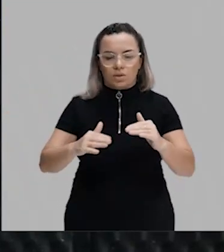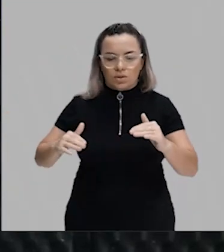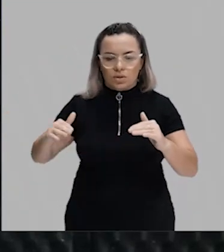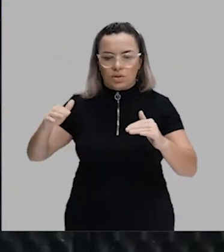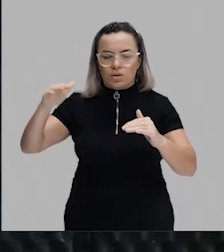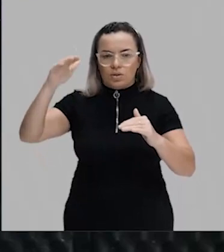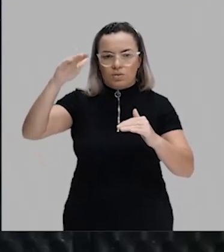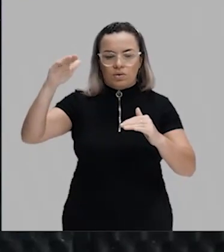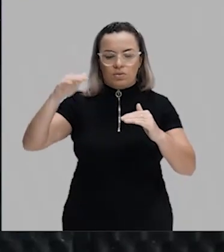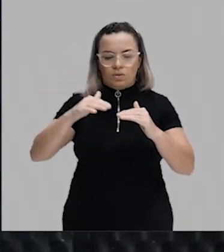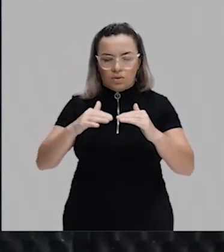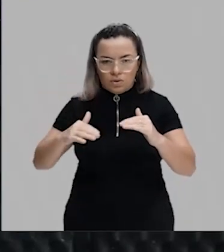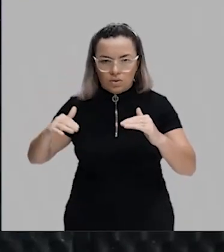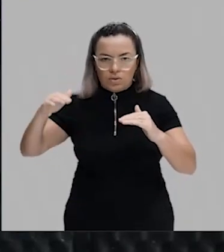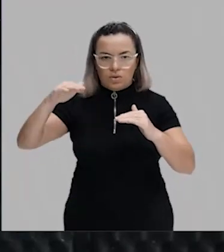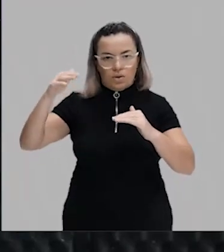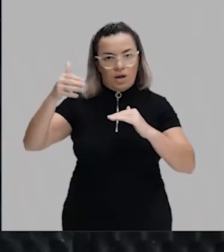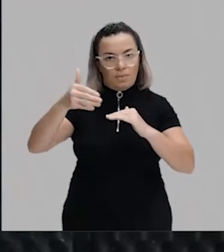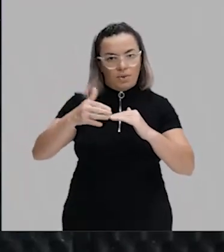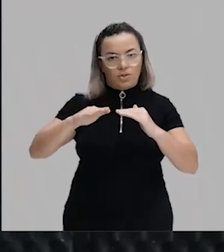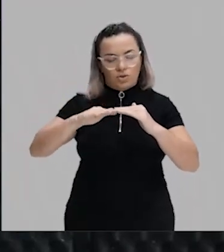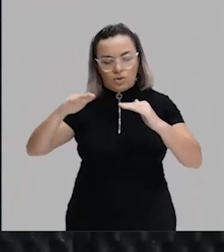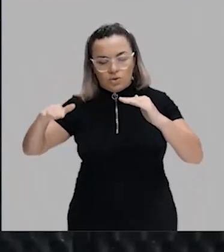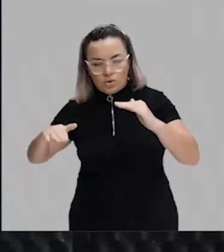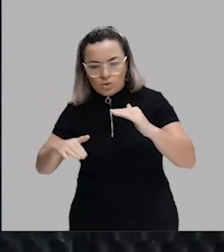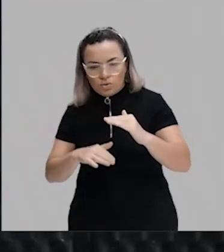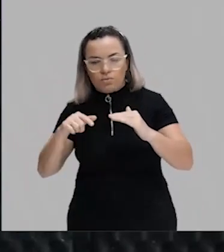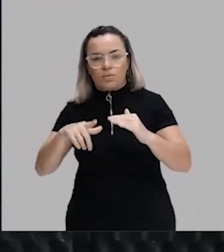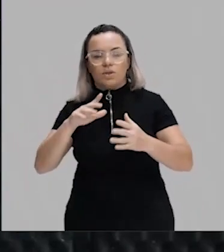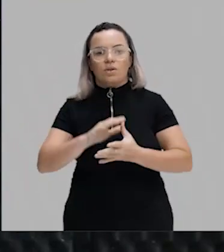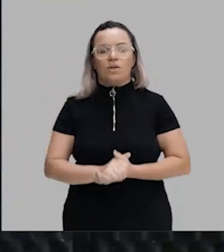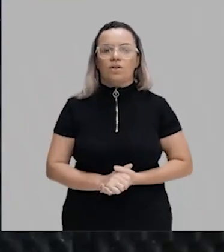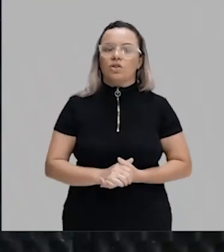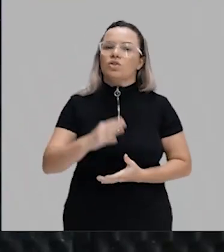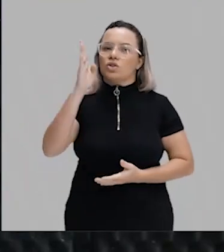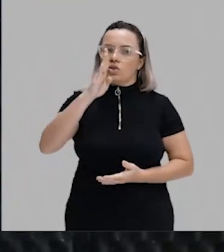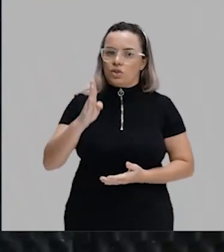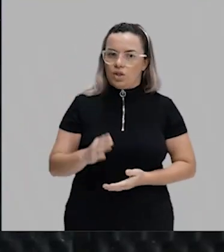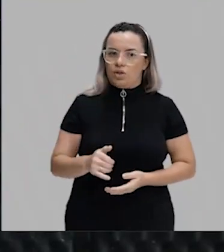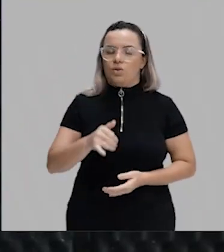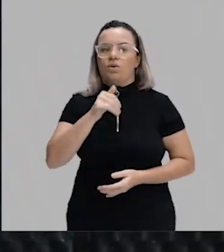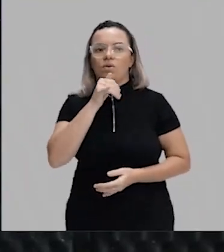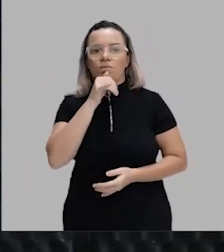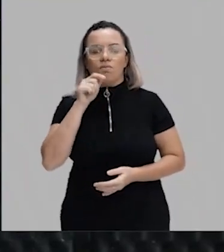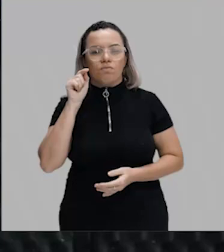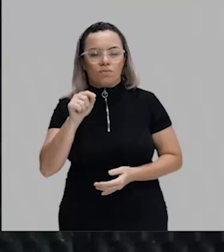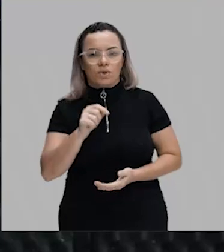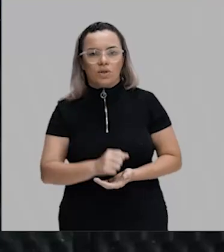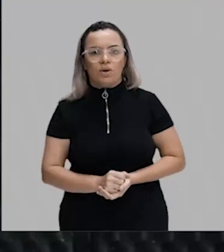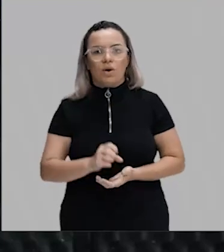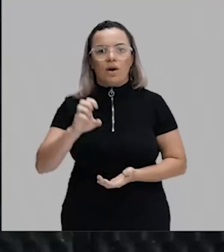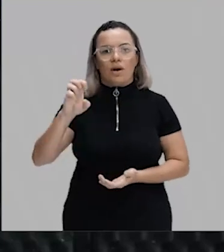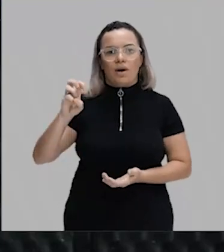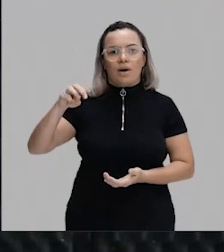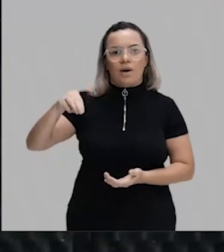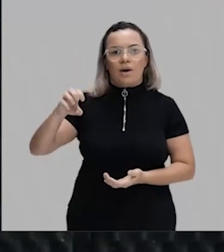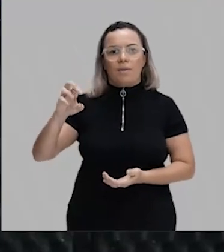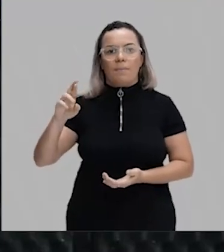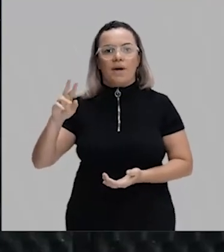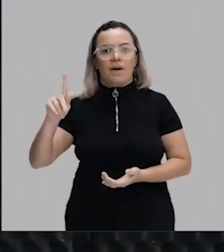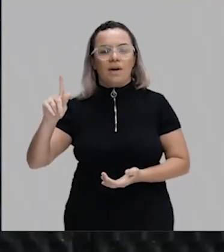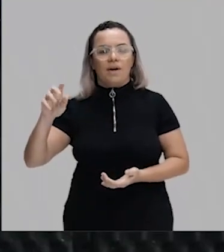e subdesenvolvidos. No caso do Brasil, o termo mais adequado seria emergente, mas continuemos.